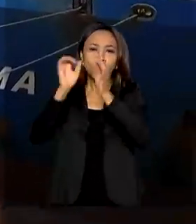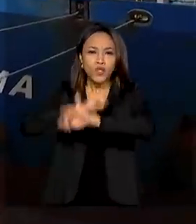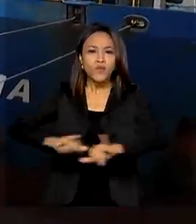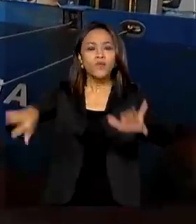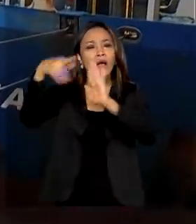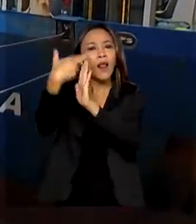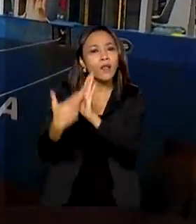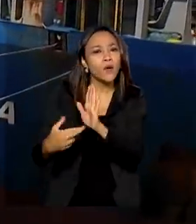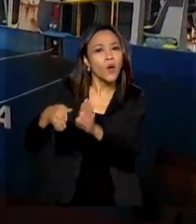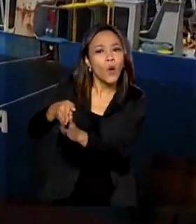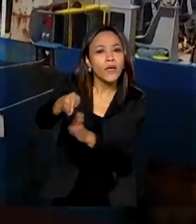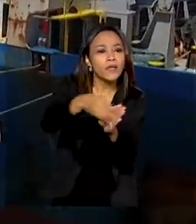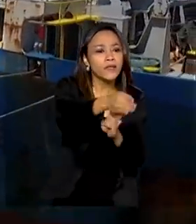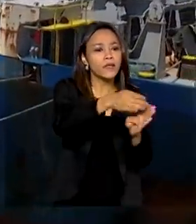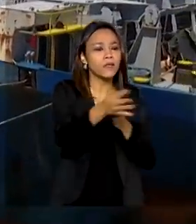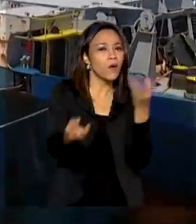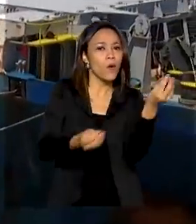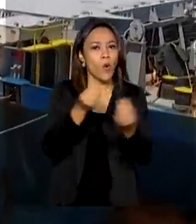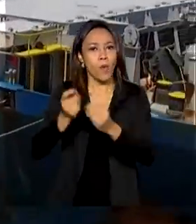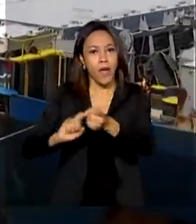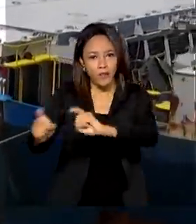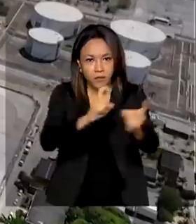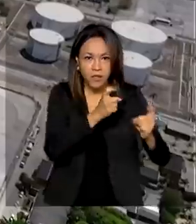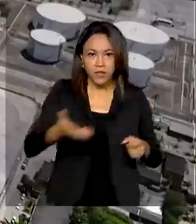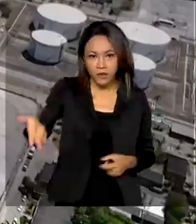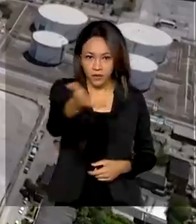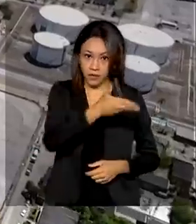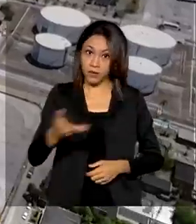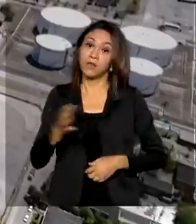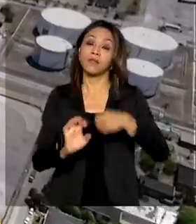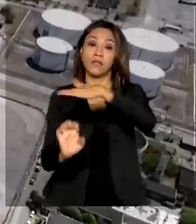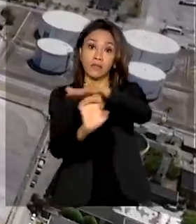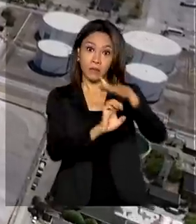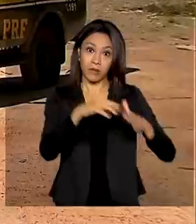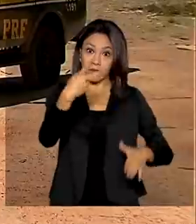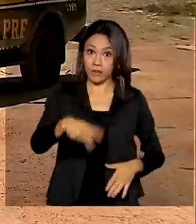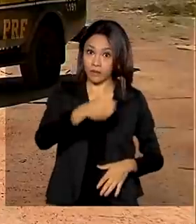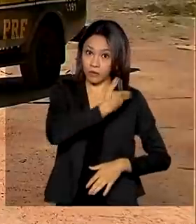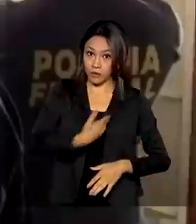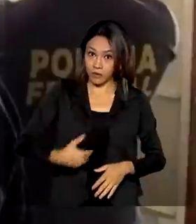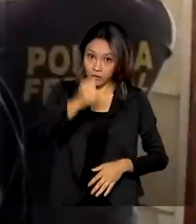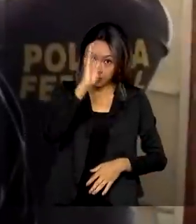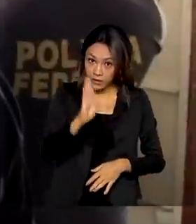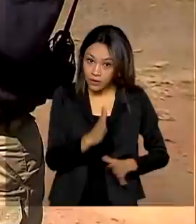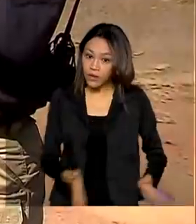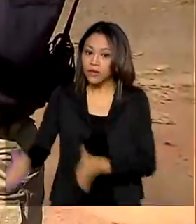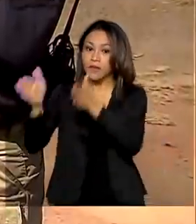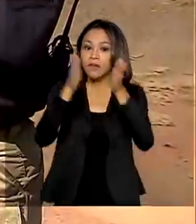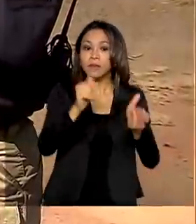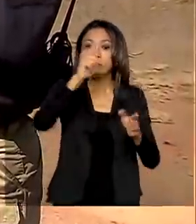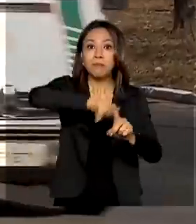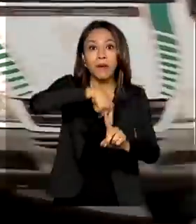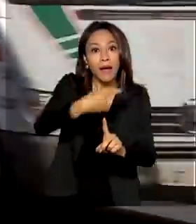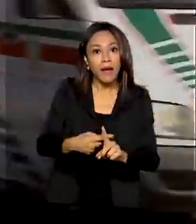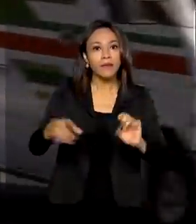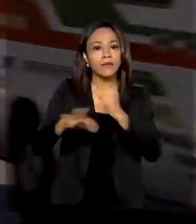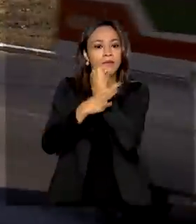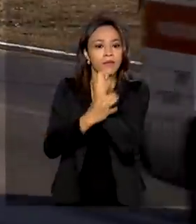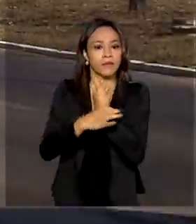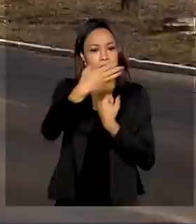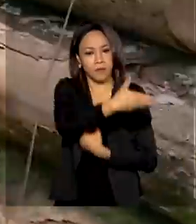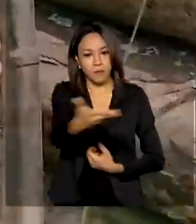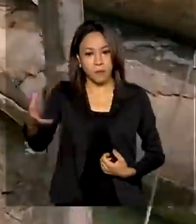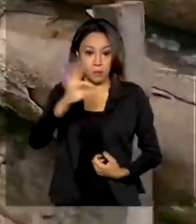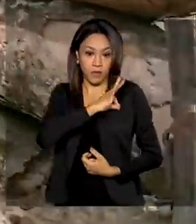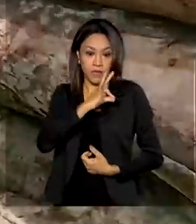com recomendações sobre a governança das empresas estatais brasileiras. Mais segurança! Policiais fazem